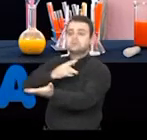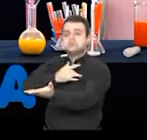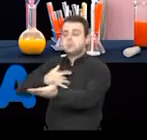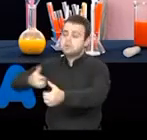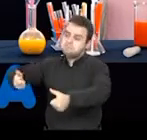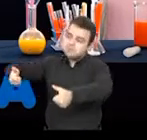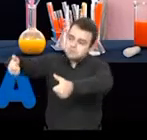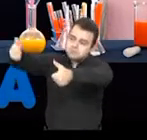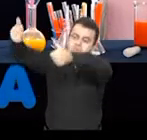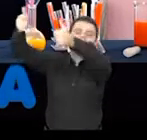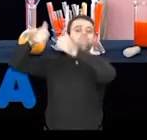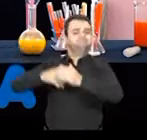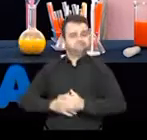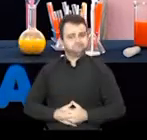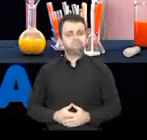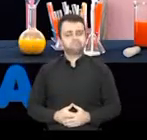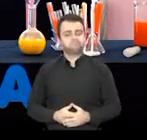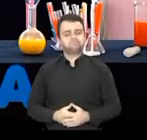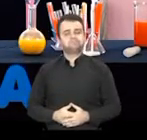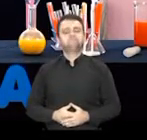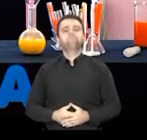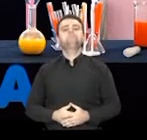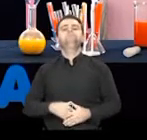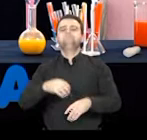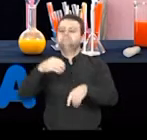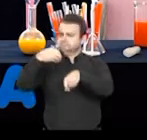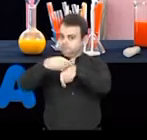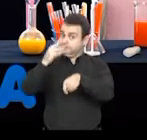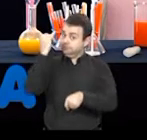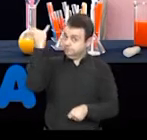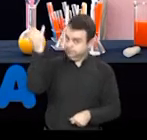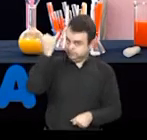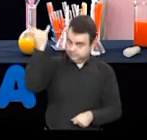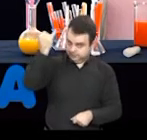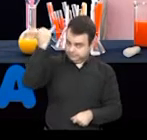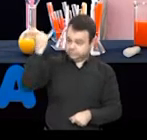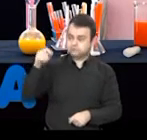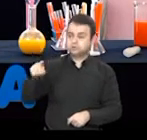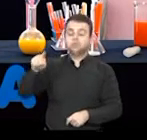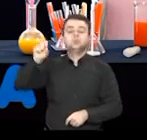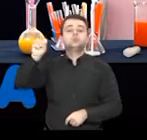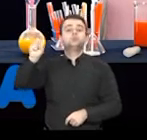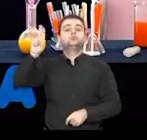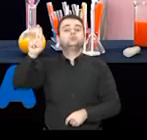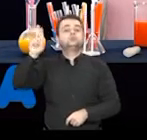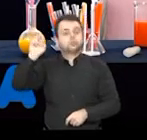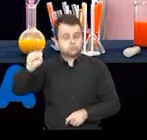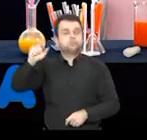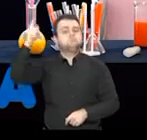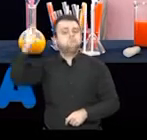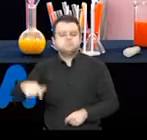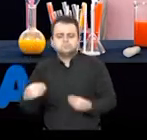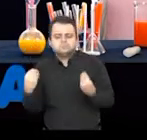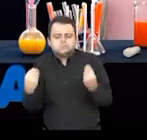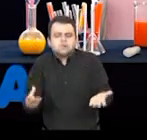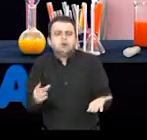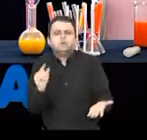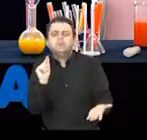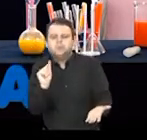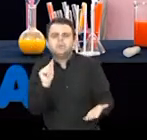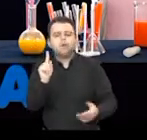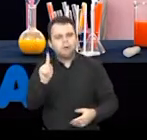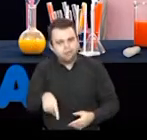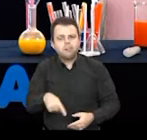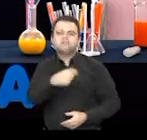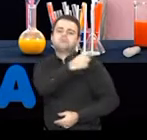recuperar a sua saúde, por exemplo. É importante dizer para vocês um dos serviços oferecidos pelo SUS, que é